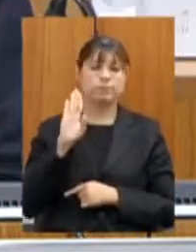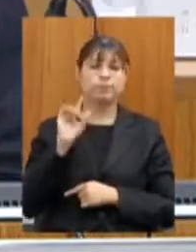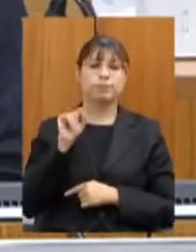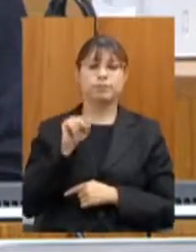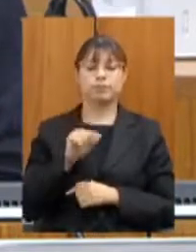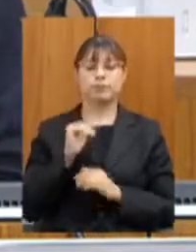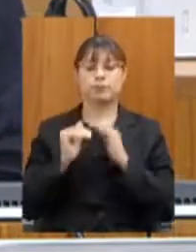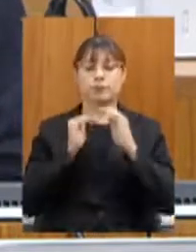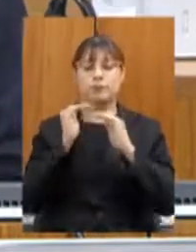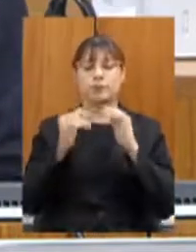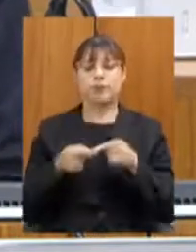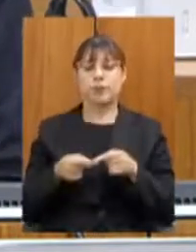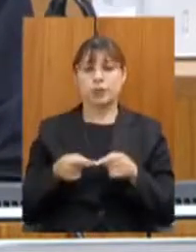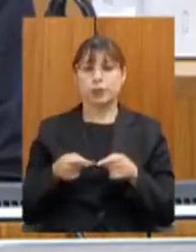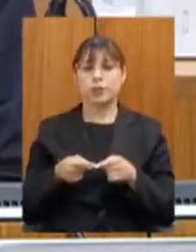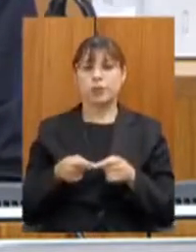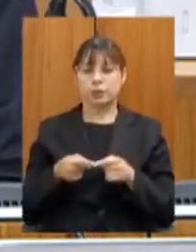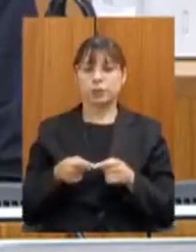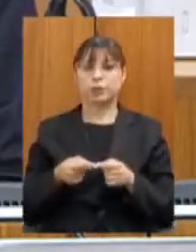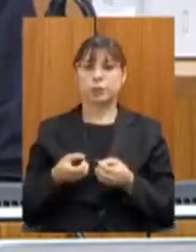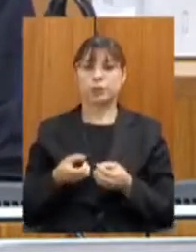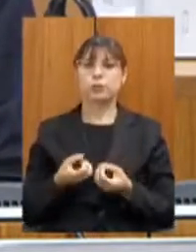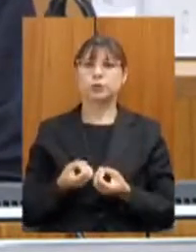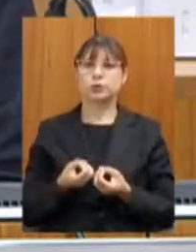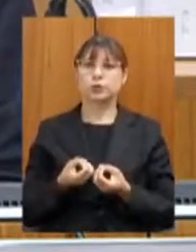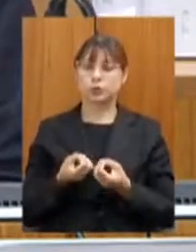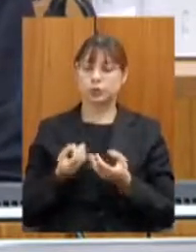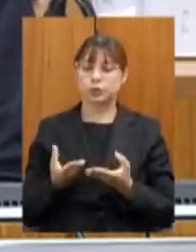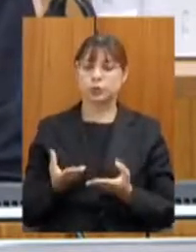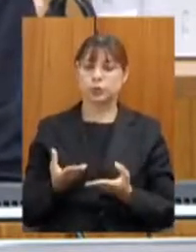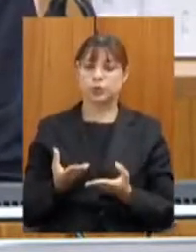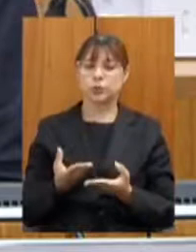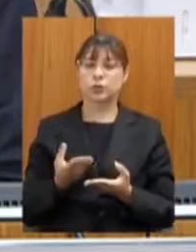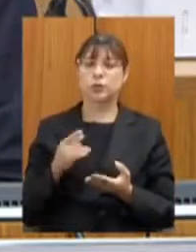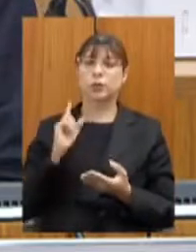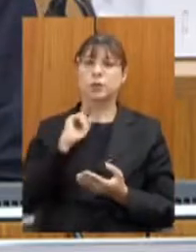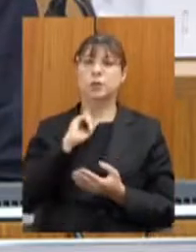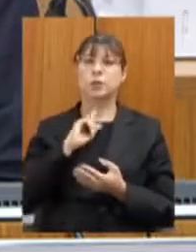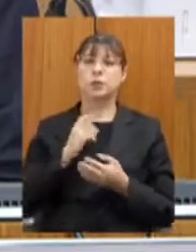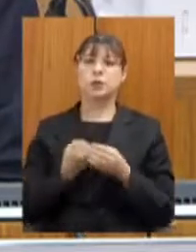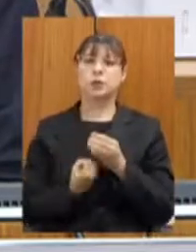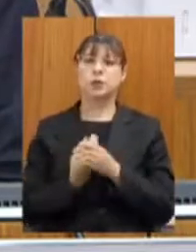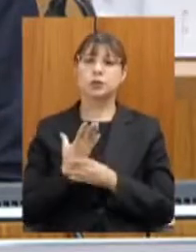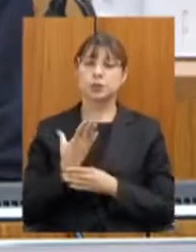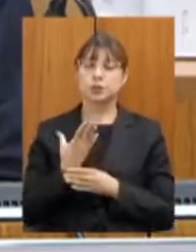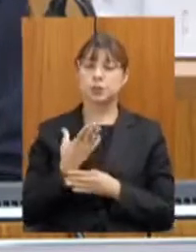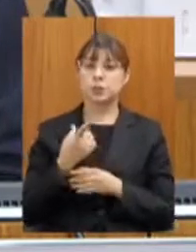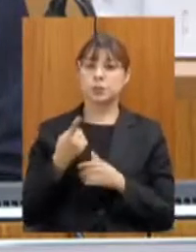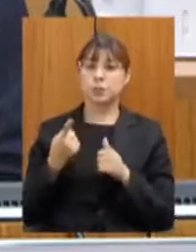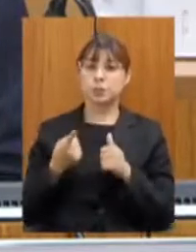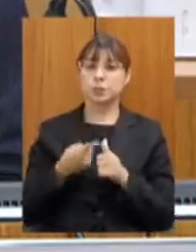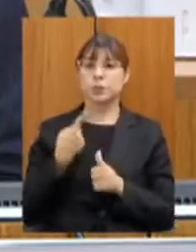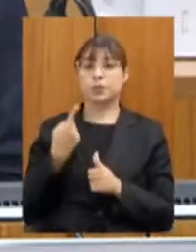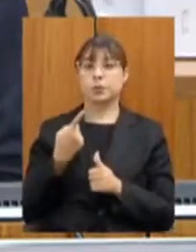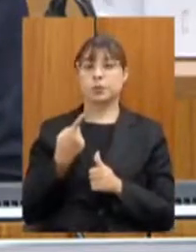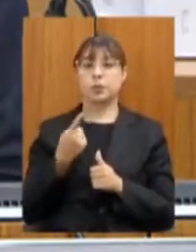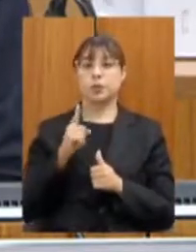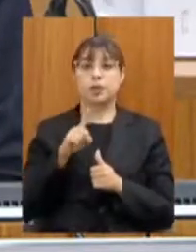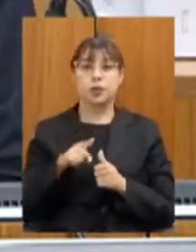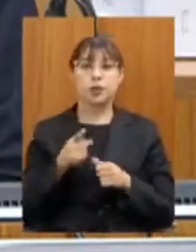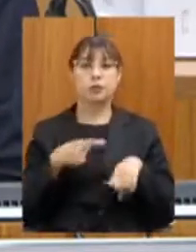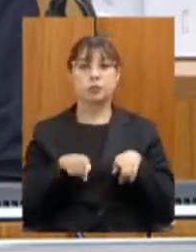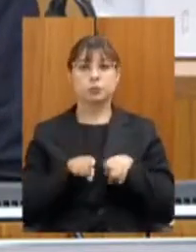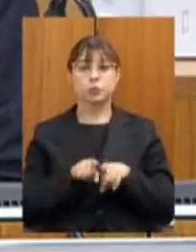arranjo concessivo. Foi aqui em Minas Gerais onde surgiu a primeira unidade de parcerias público-privadas